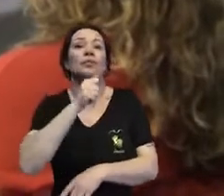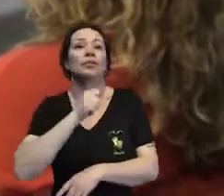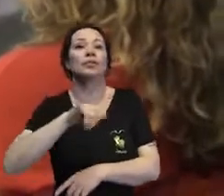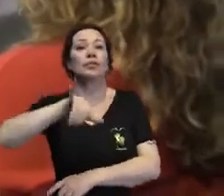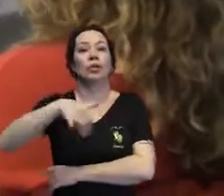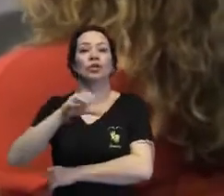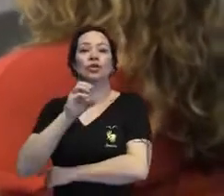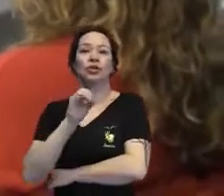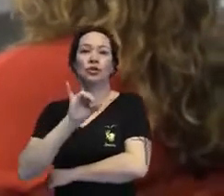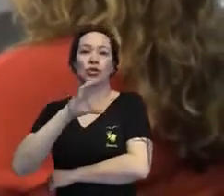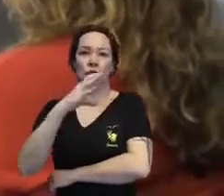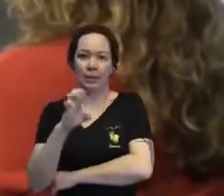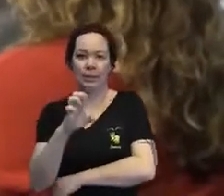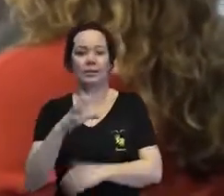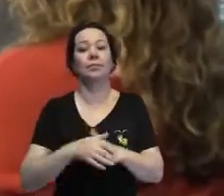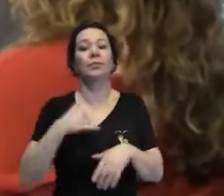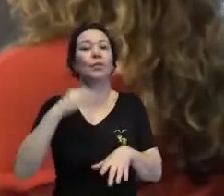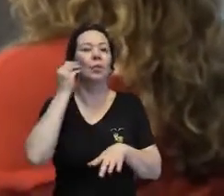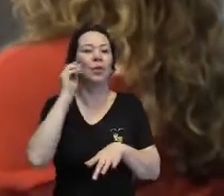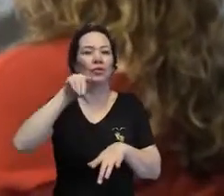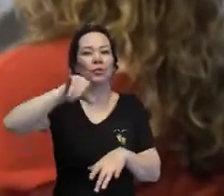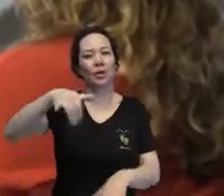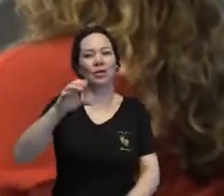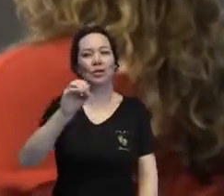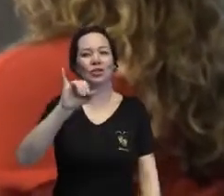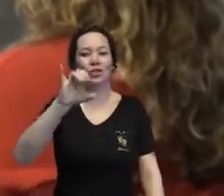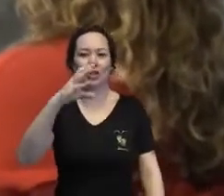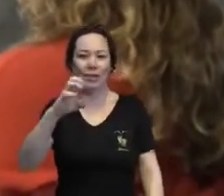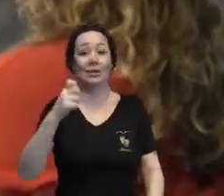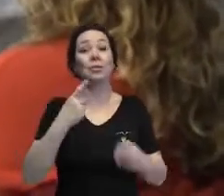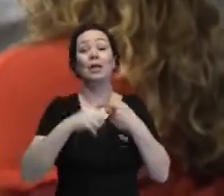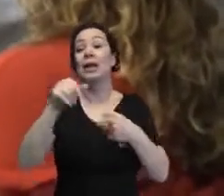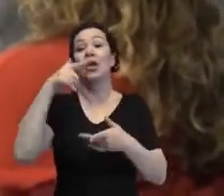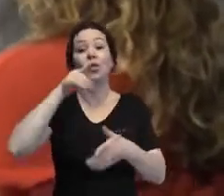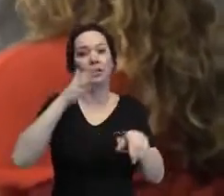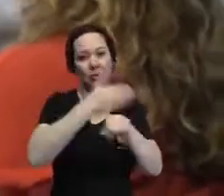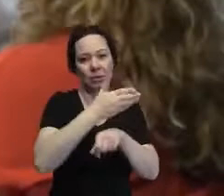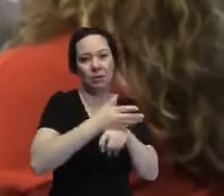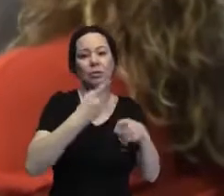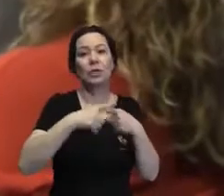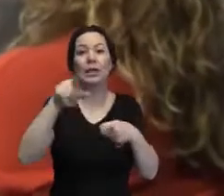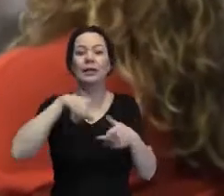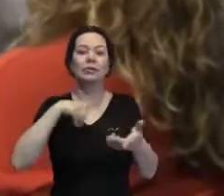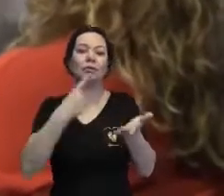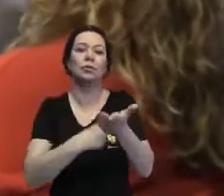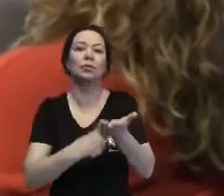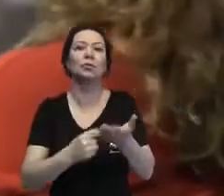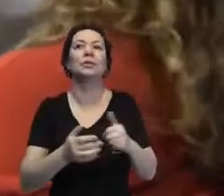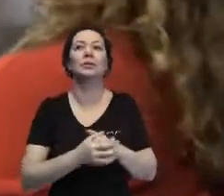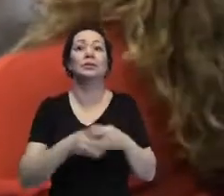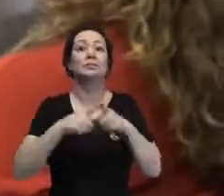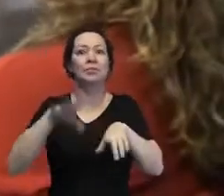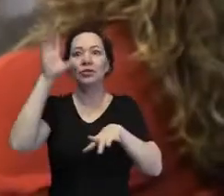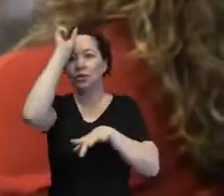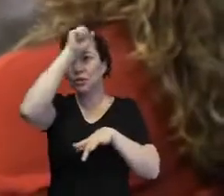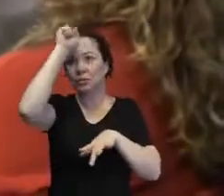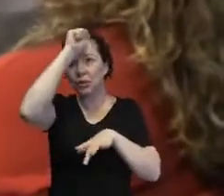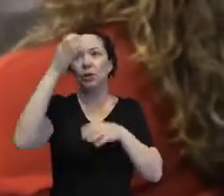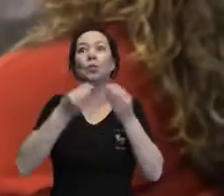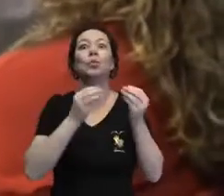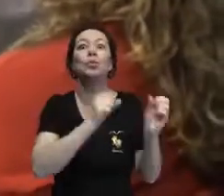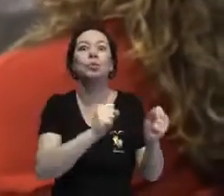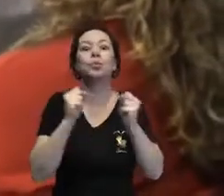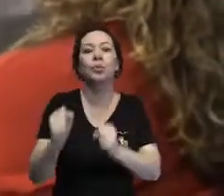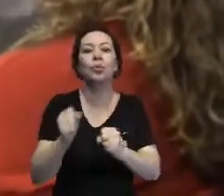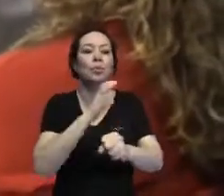beijo para essa mulher maravilhosa que é a Joyce, que não conseguiu estar no Congresso por um compromisso de última hora. E a gente aprendeu muito sobre esse empoderamento. E eu